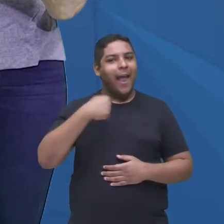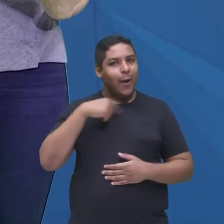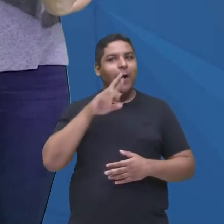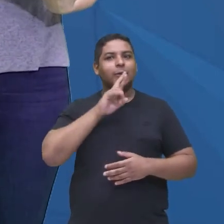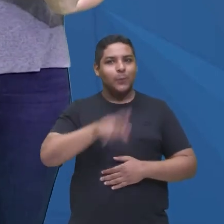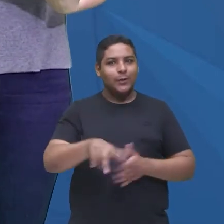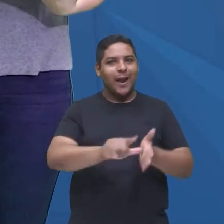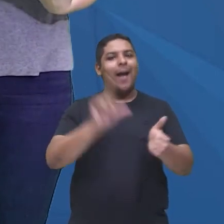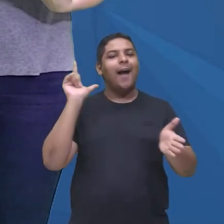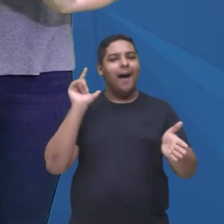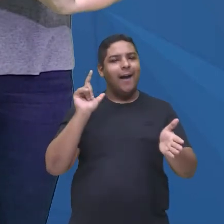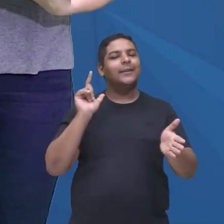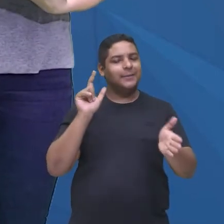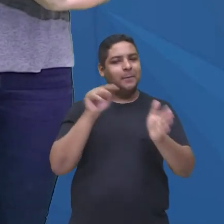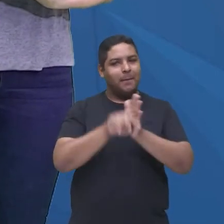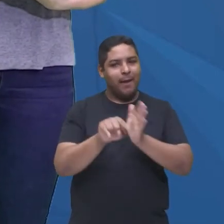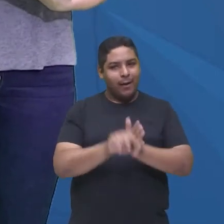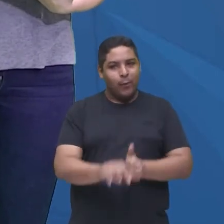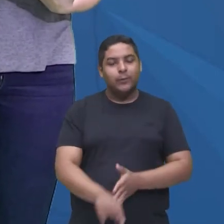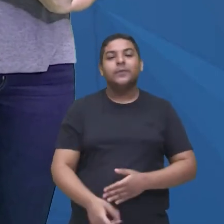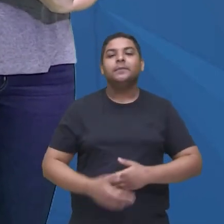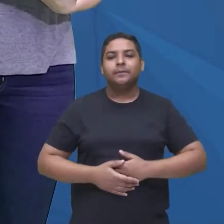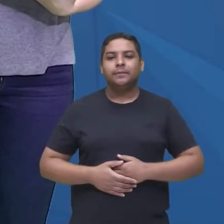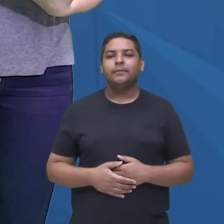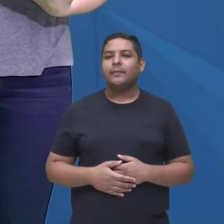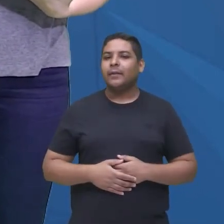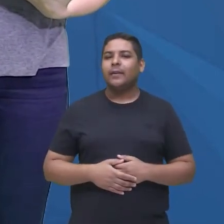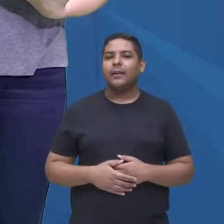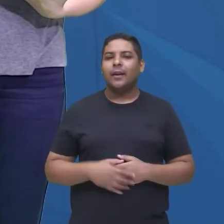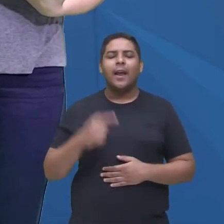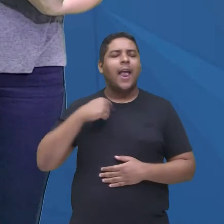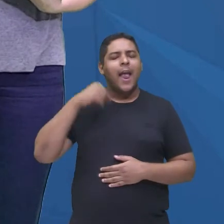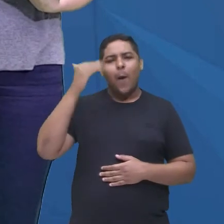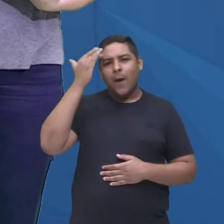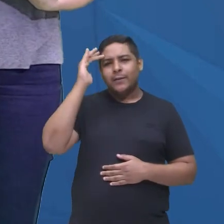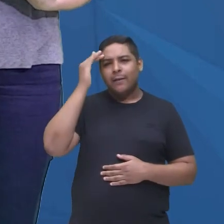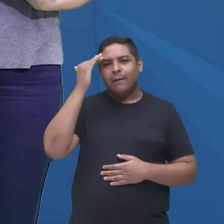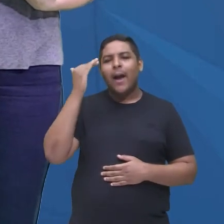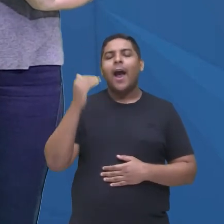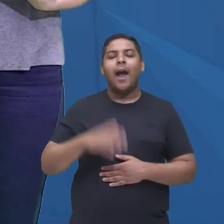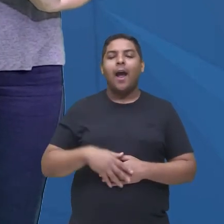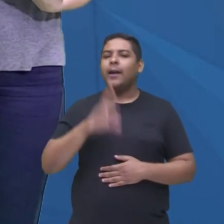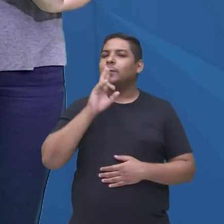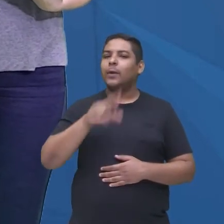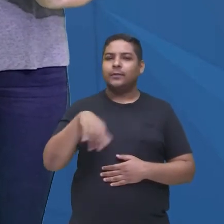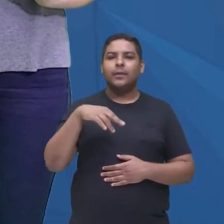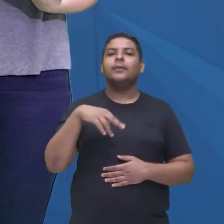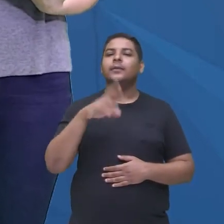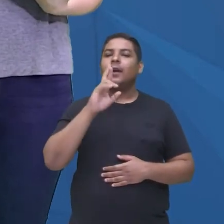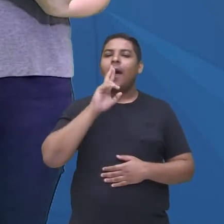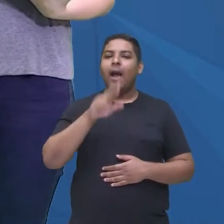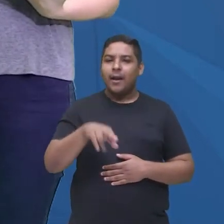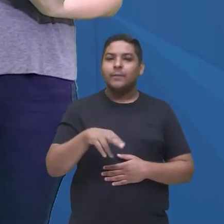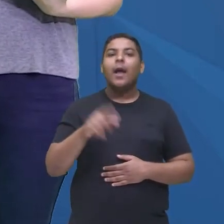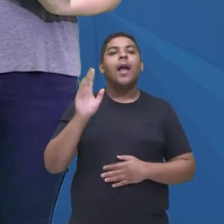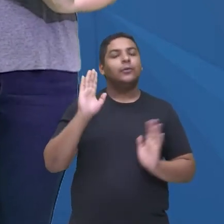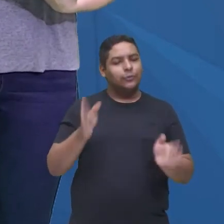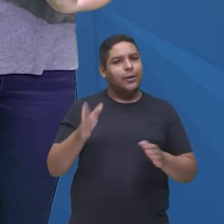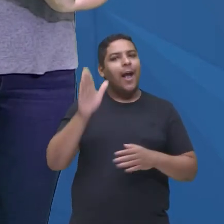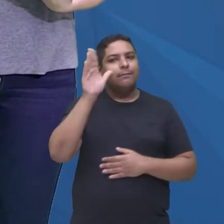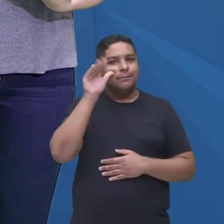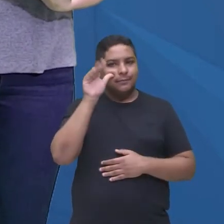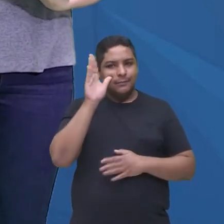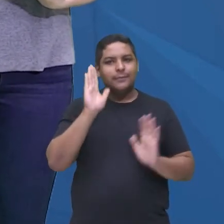também, né, e aí eu estava crente de que era uma resposta, mas, incrivelmente, eu não lembrava, e olha que eu assisti essa série,